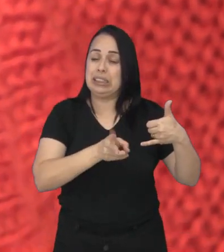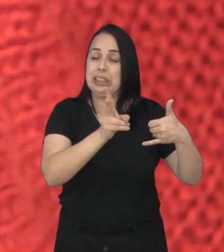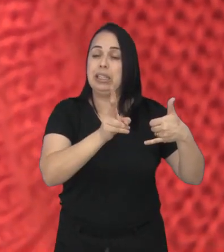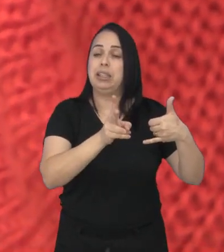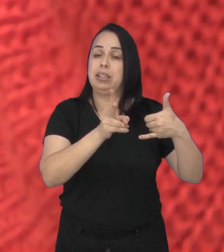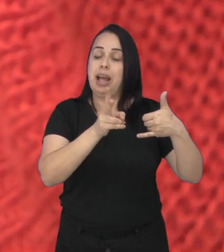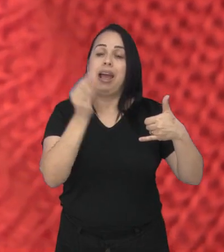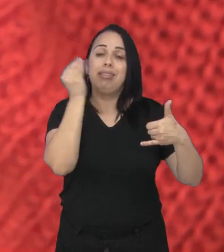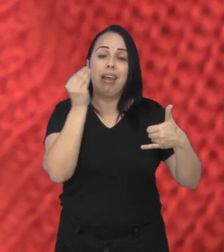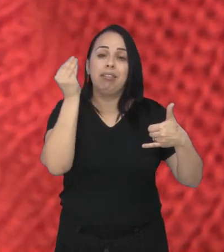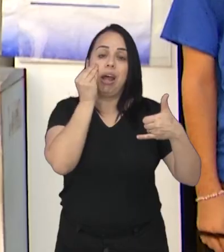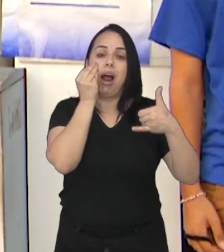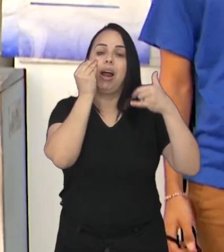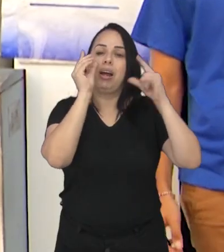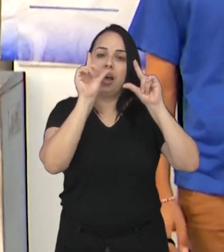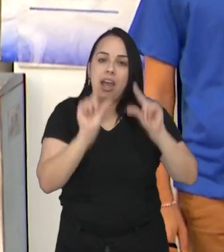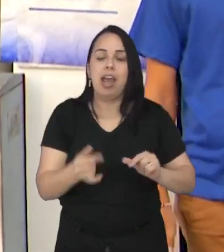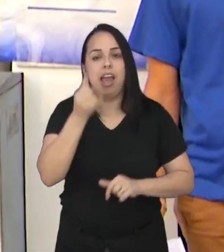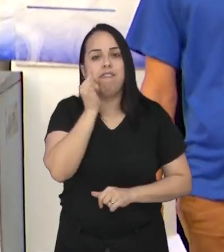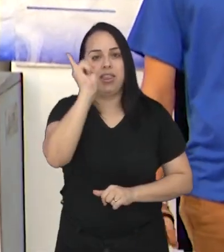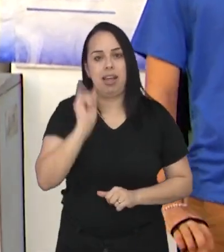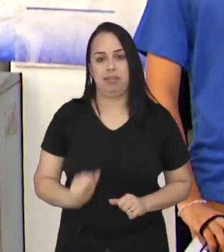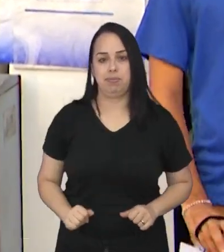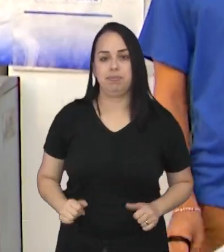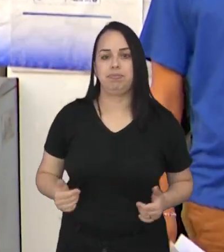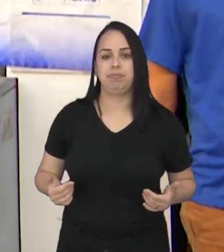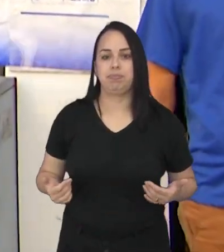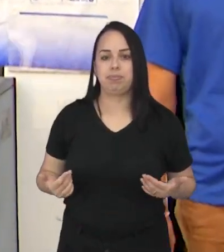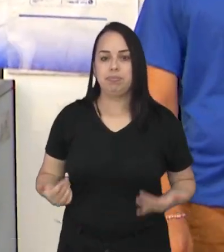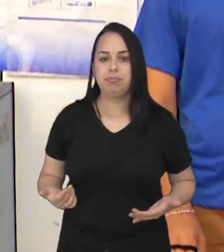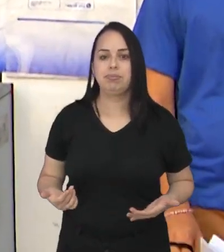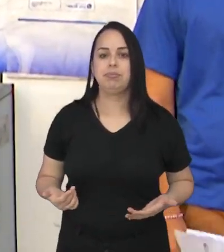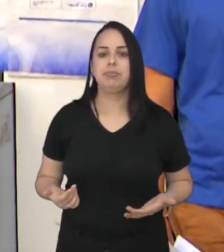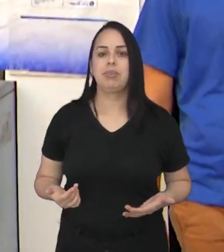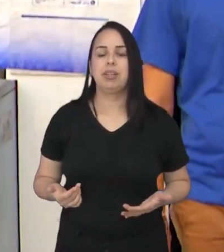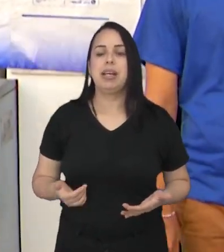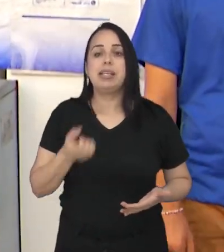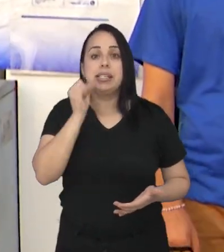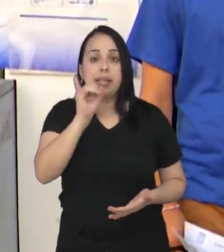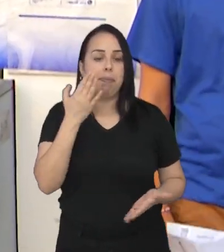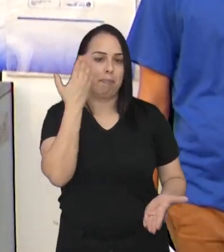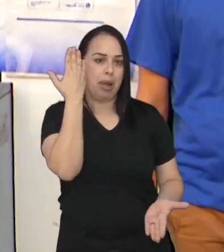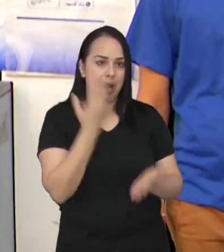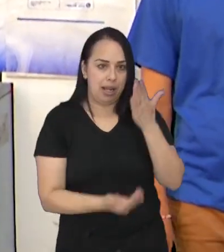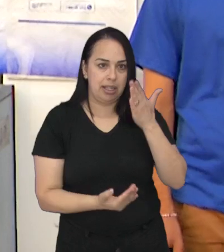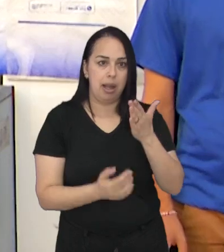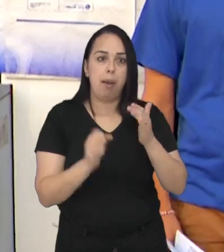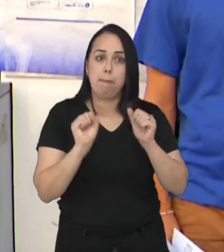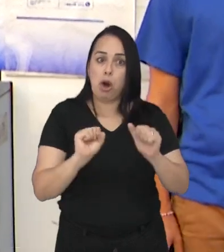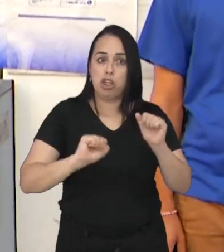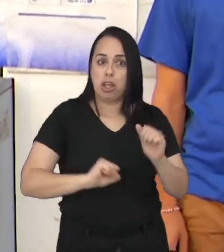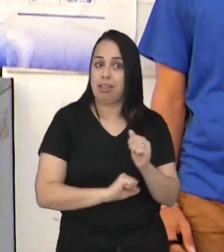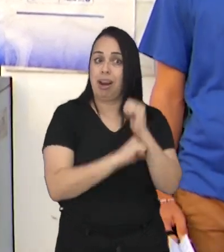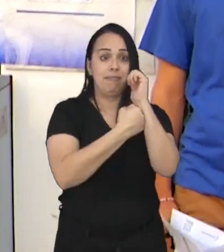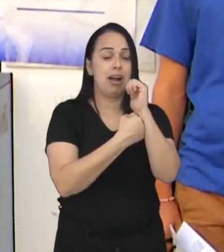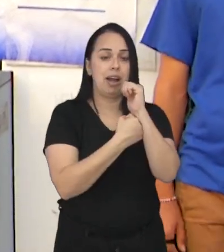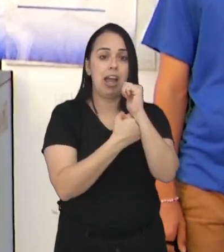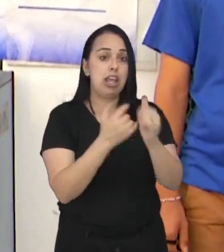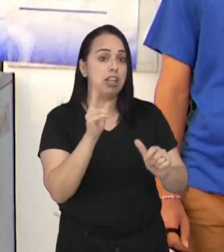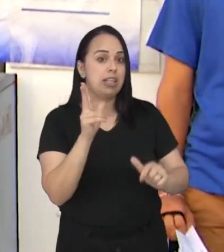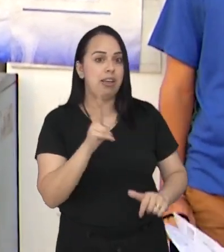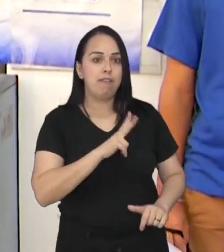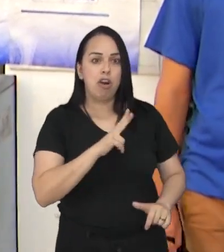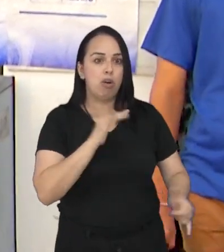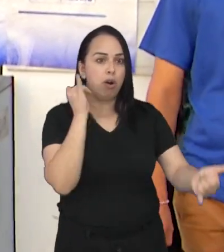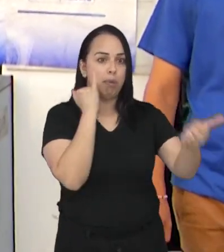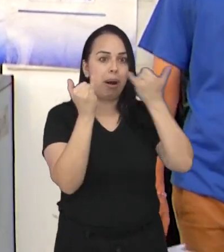prejuízos de perder o aparelho. Caso tenha perca do aparelho, você pode fazer o travamento de todos os seus dados e